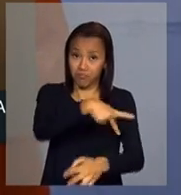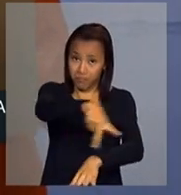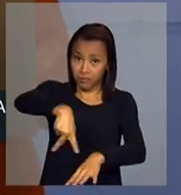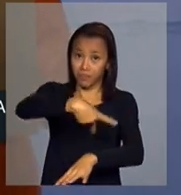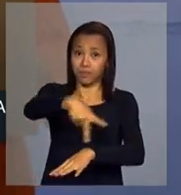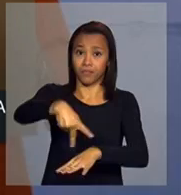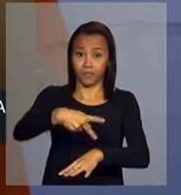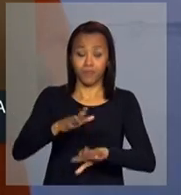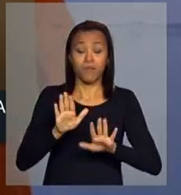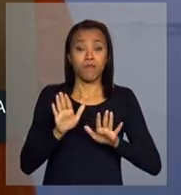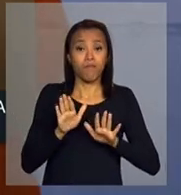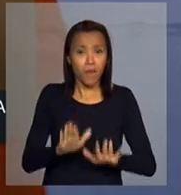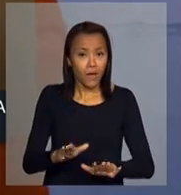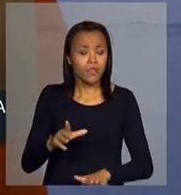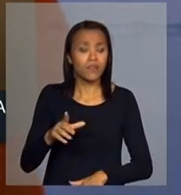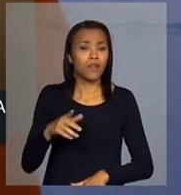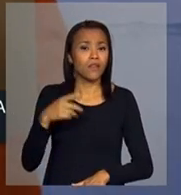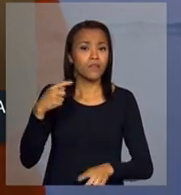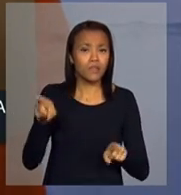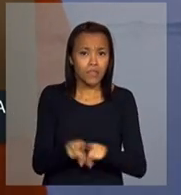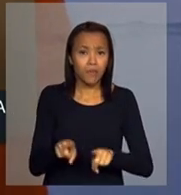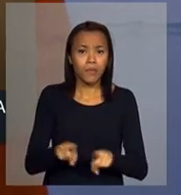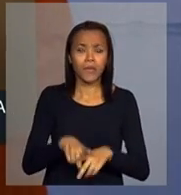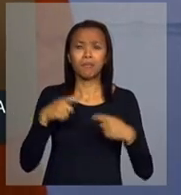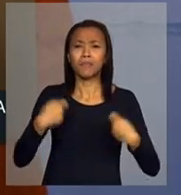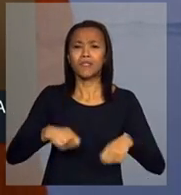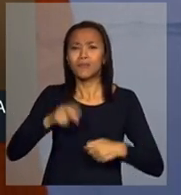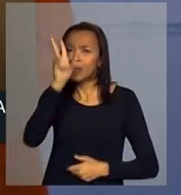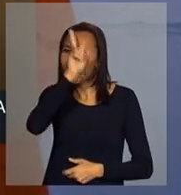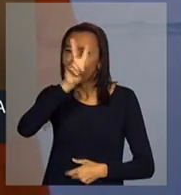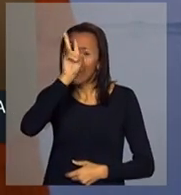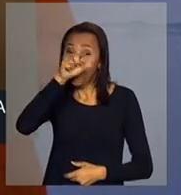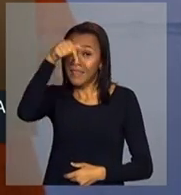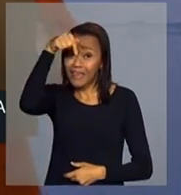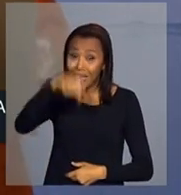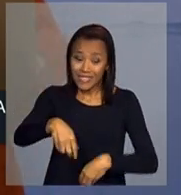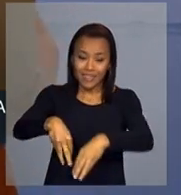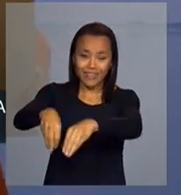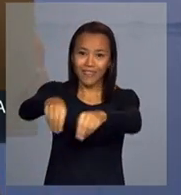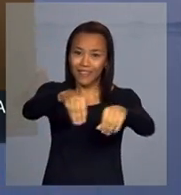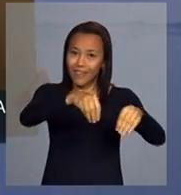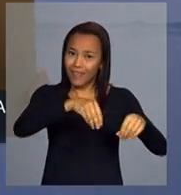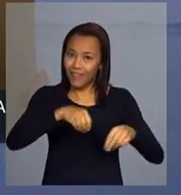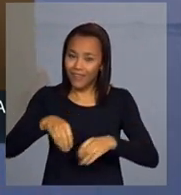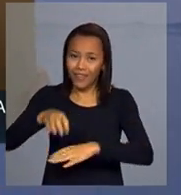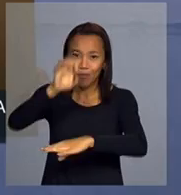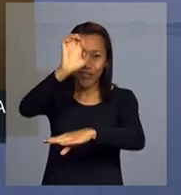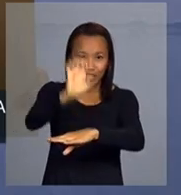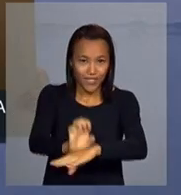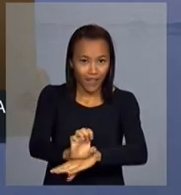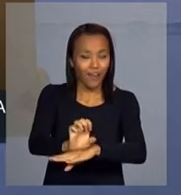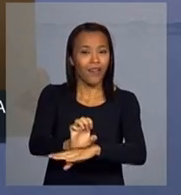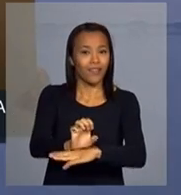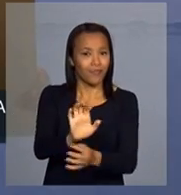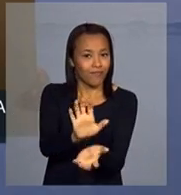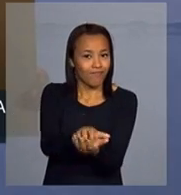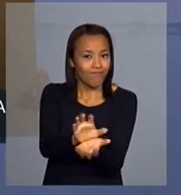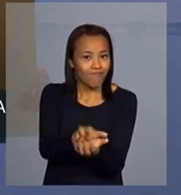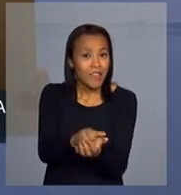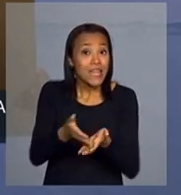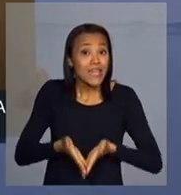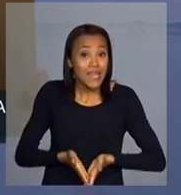Mas eu tenho de lembrar que essa terra fez nascer um cearense pernambucano,